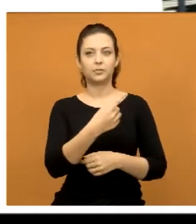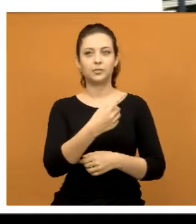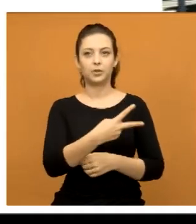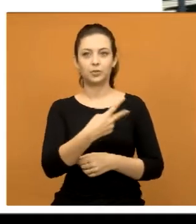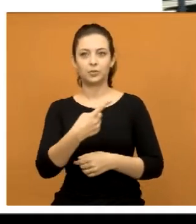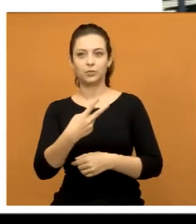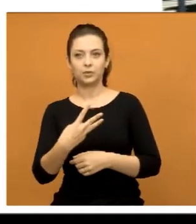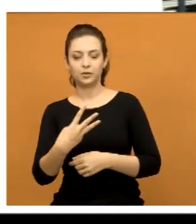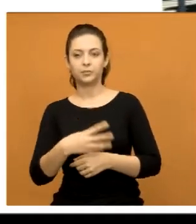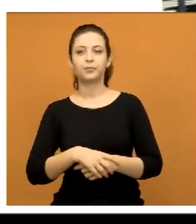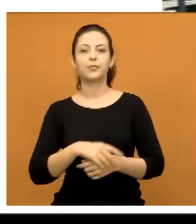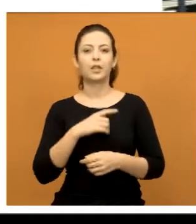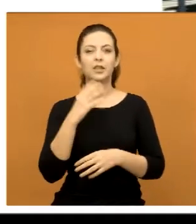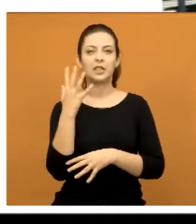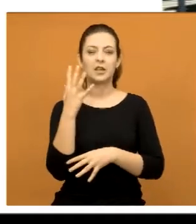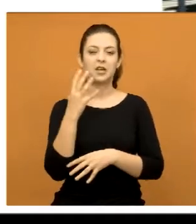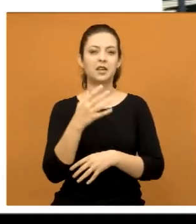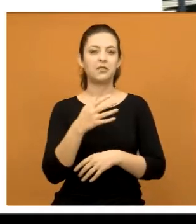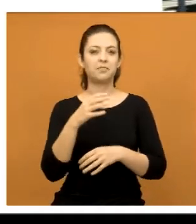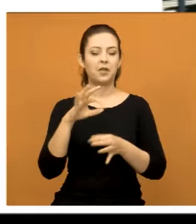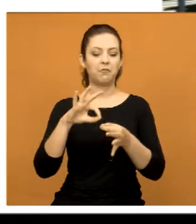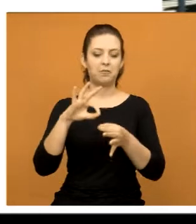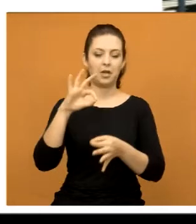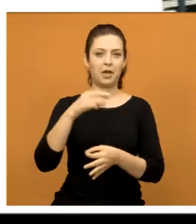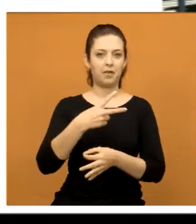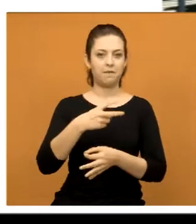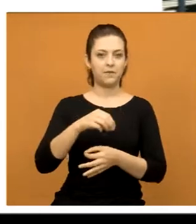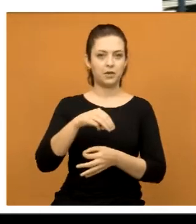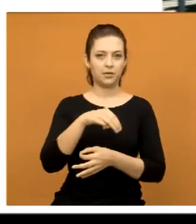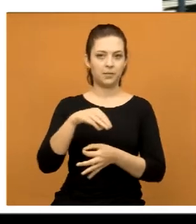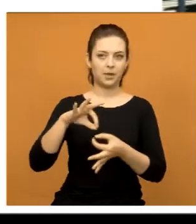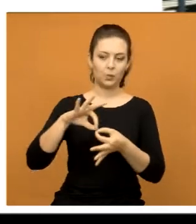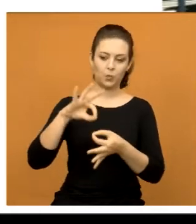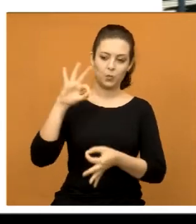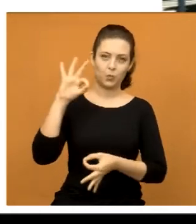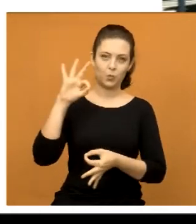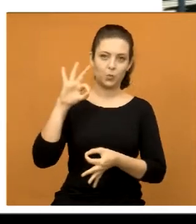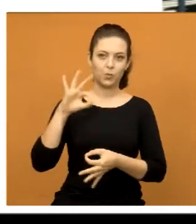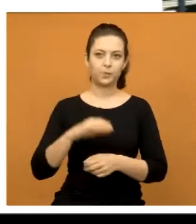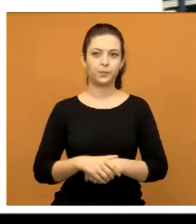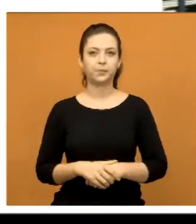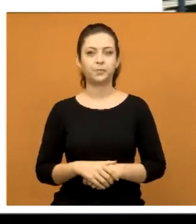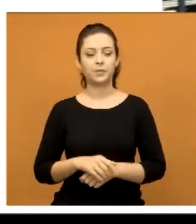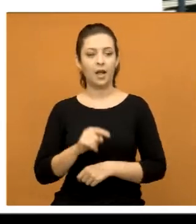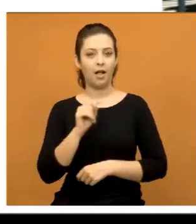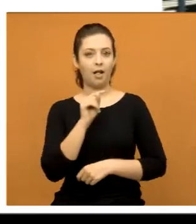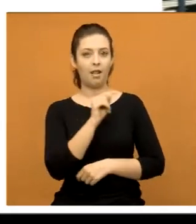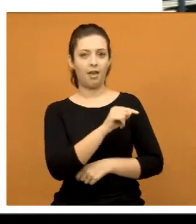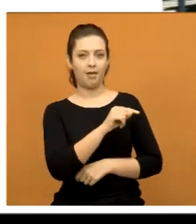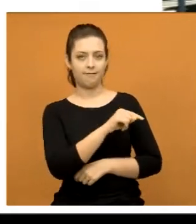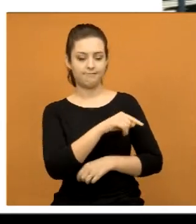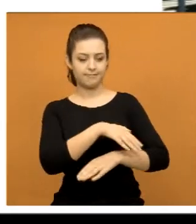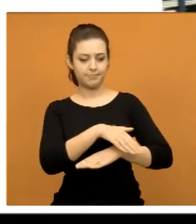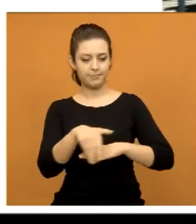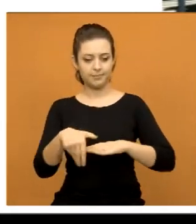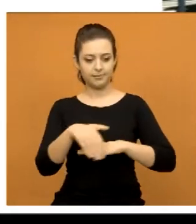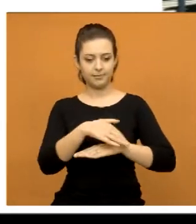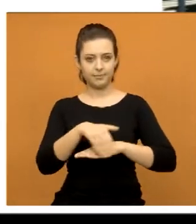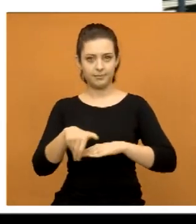essa árvore aí tem mais ou menos 20 metros de altura. E naquele local ali, naquela esquina,